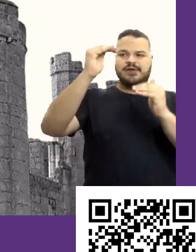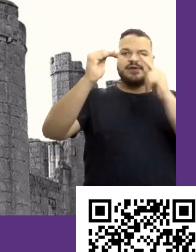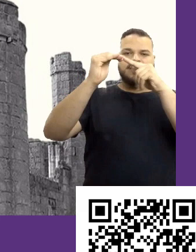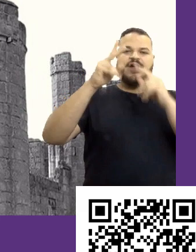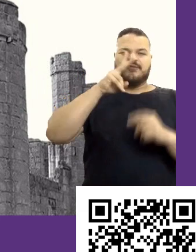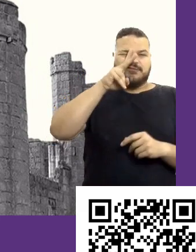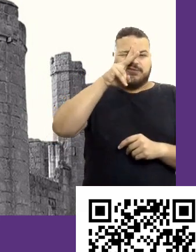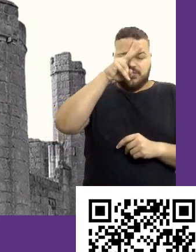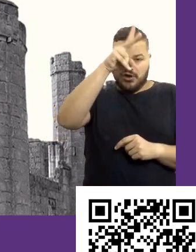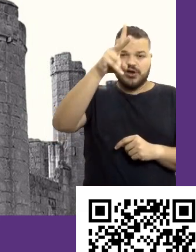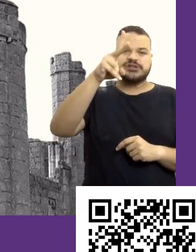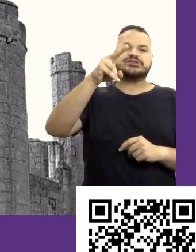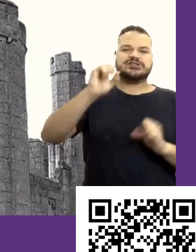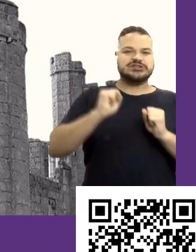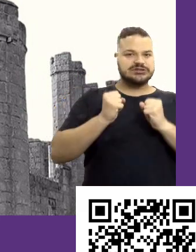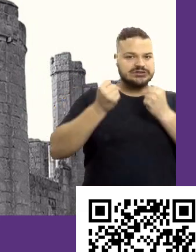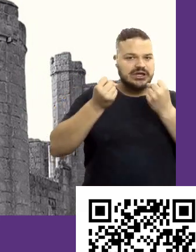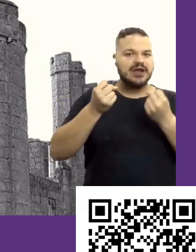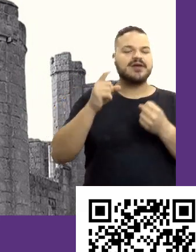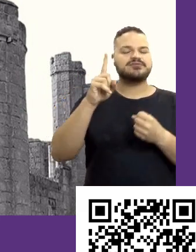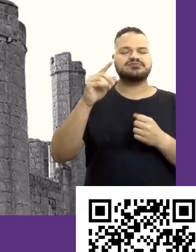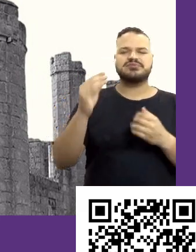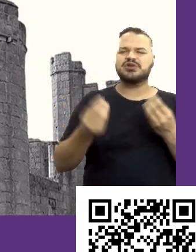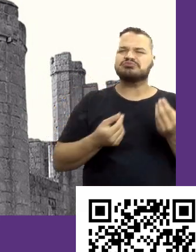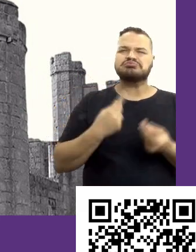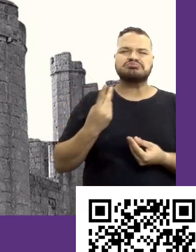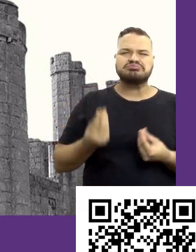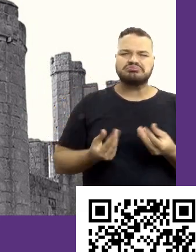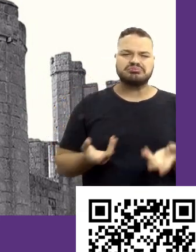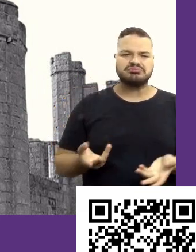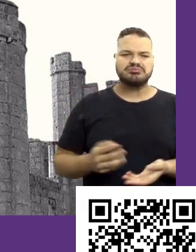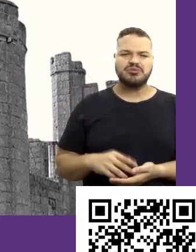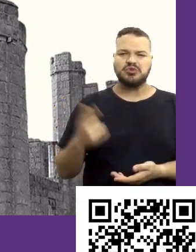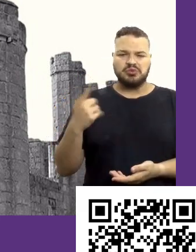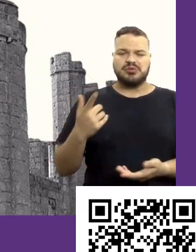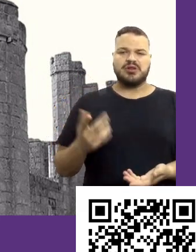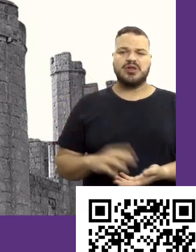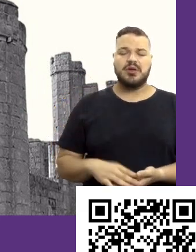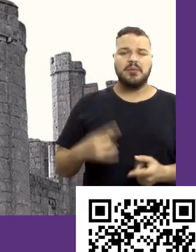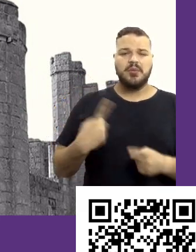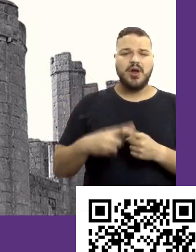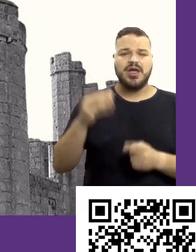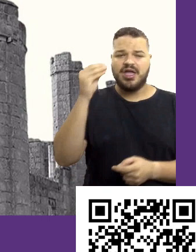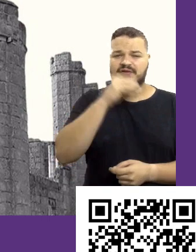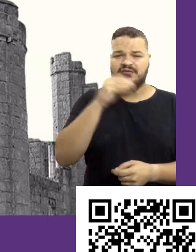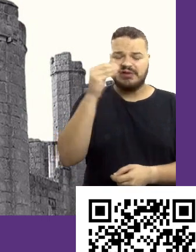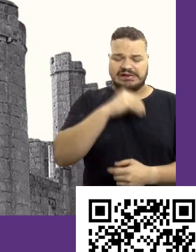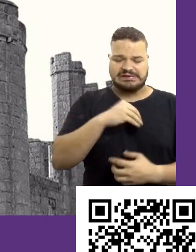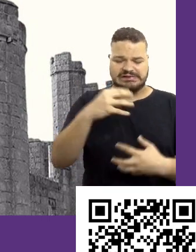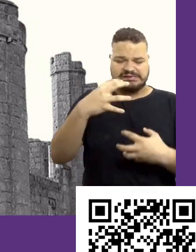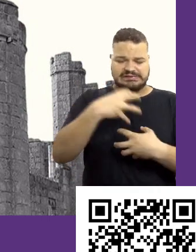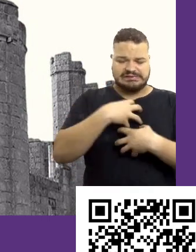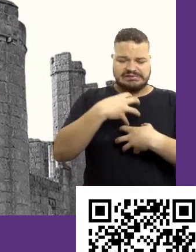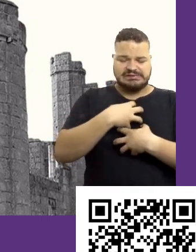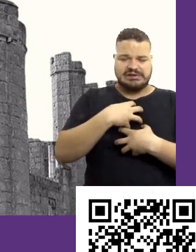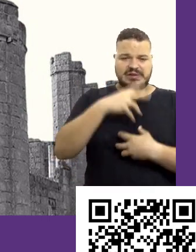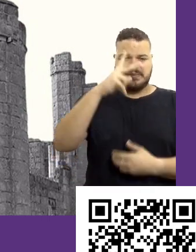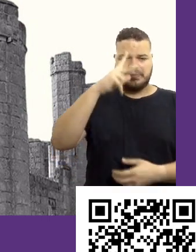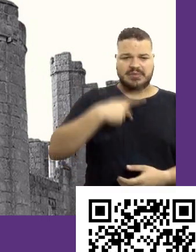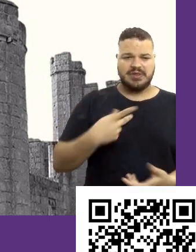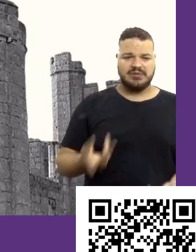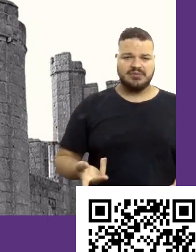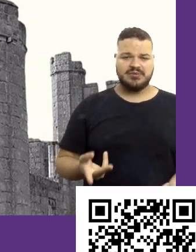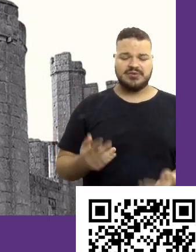Isso aqui não faz o menor sentido. Não faz o menor sentido uma fraqueza sua chegar no nível da sua